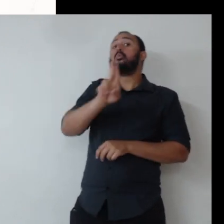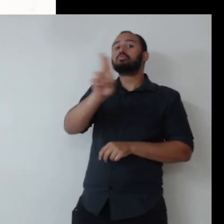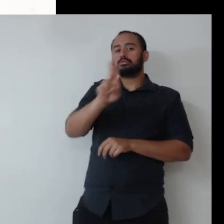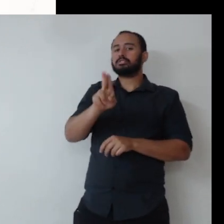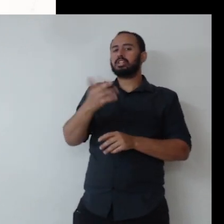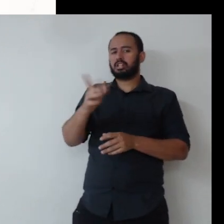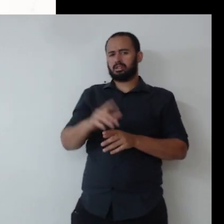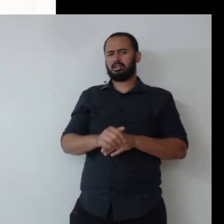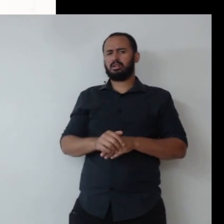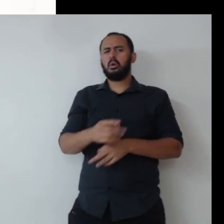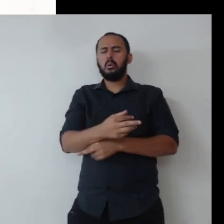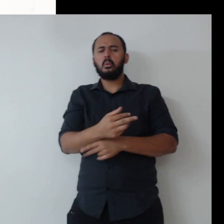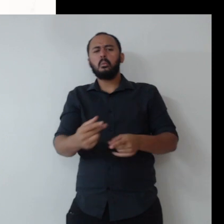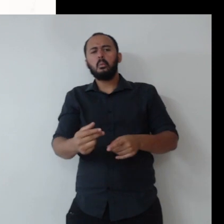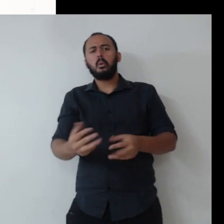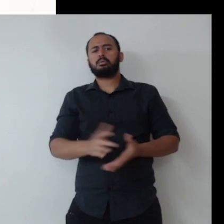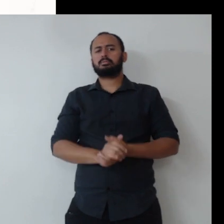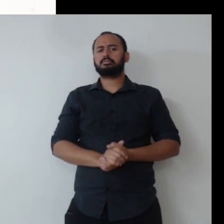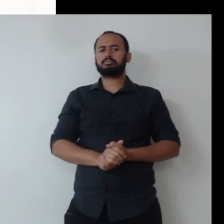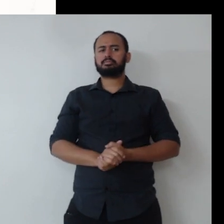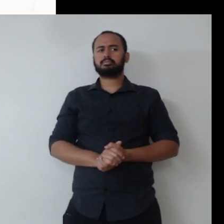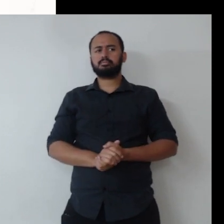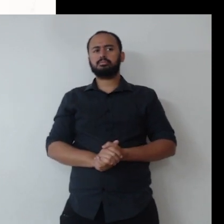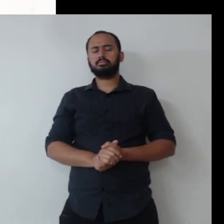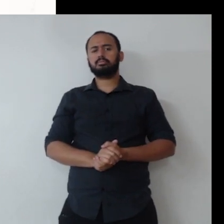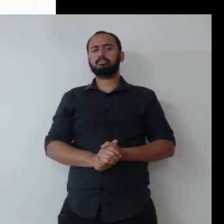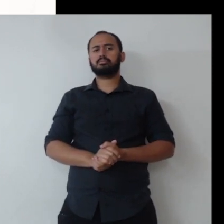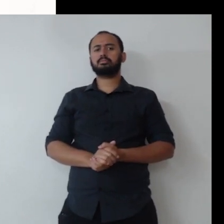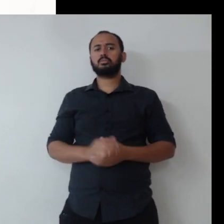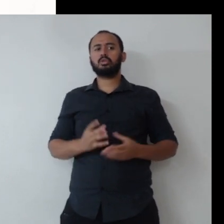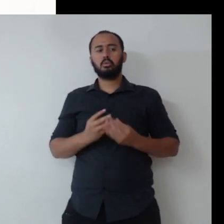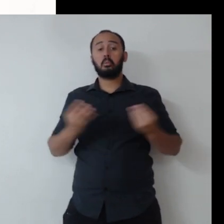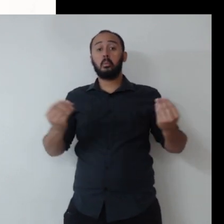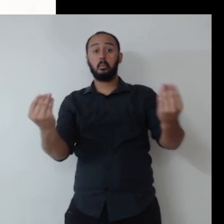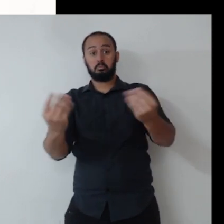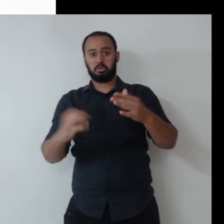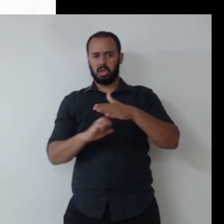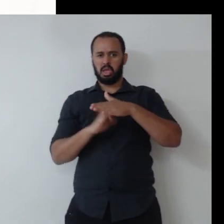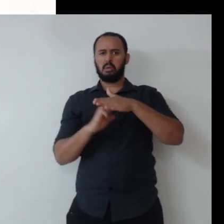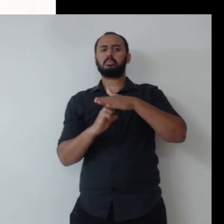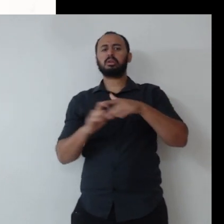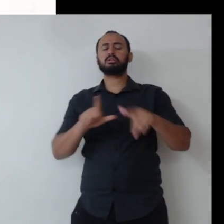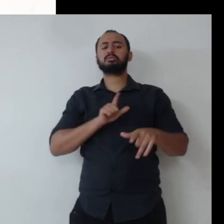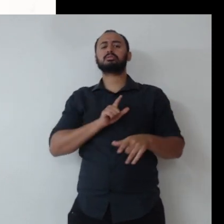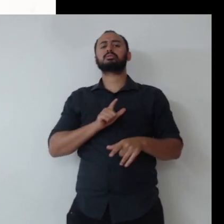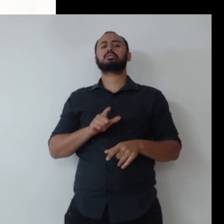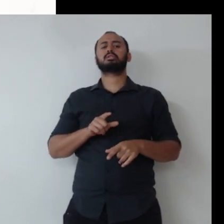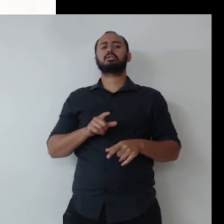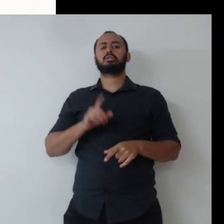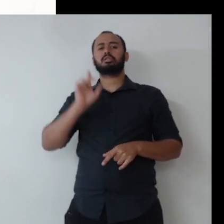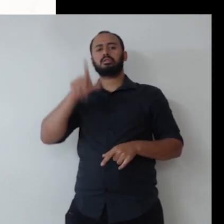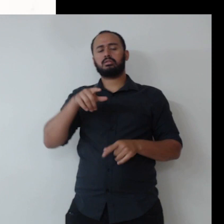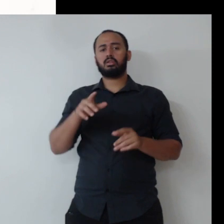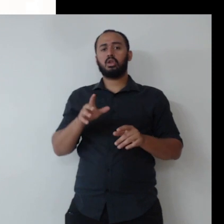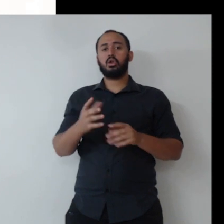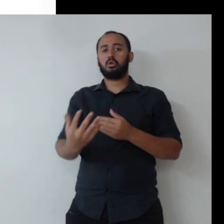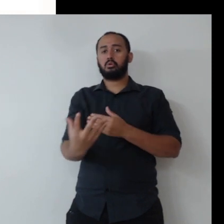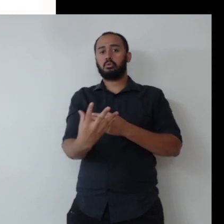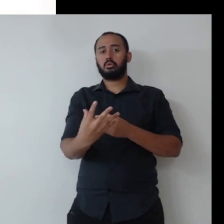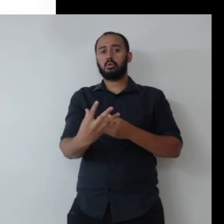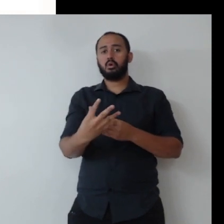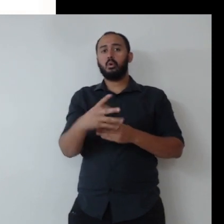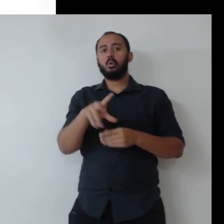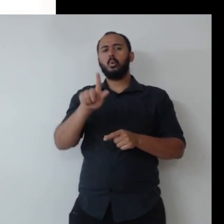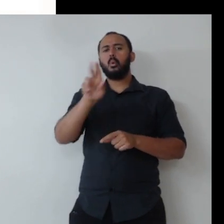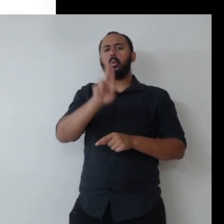específicos de construção de indicadores e muitas empresas, né? Aderem, aderiram ao padrão GRI e